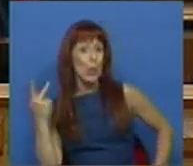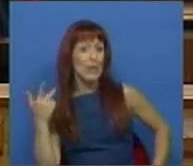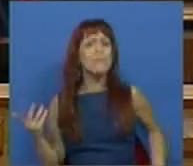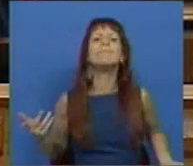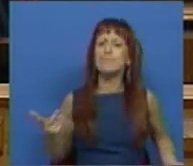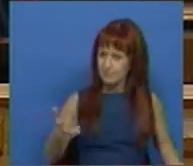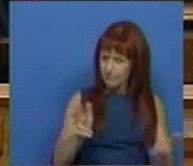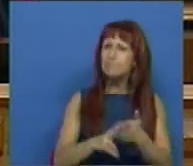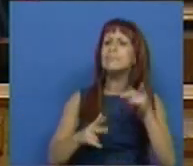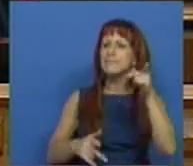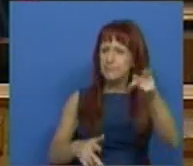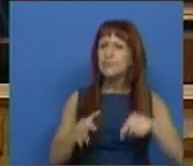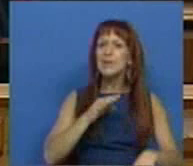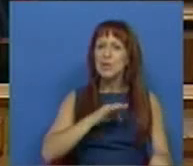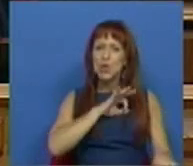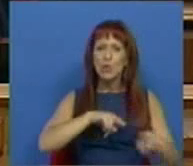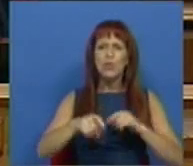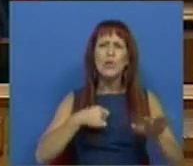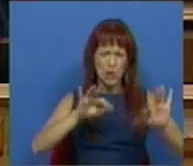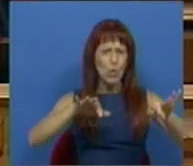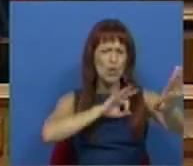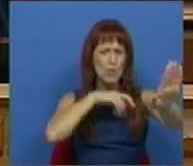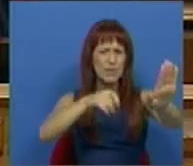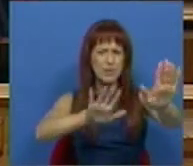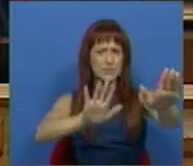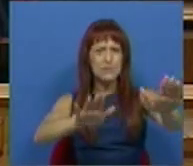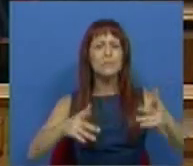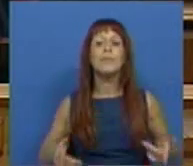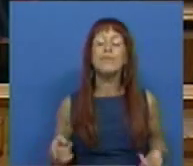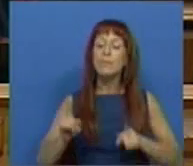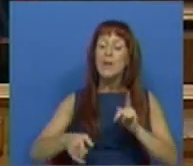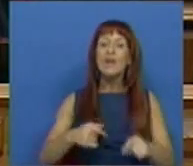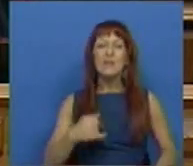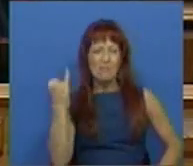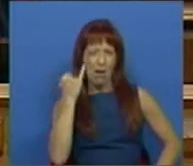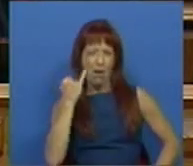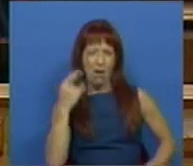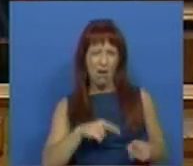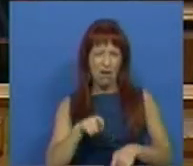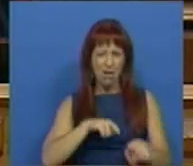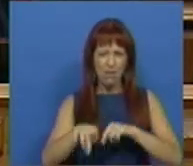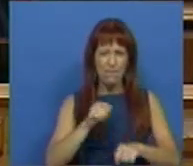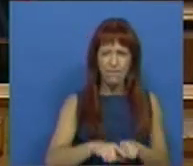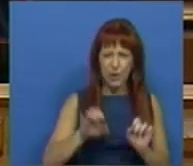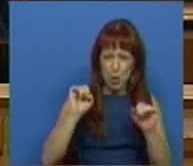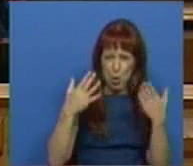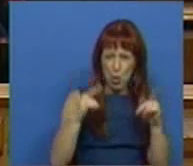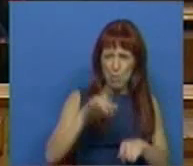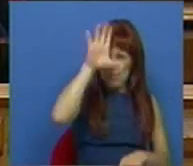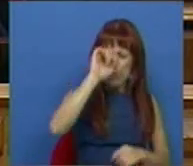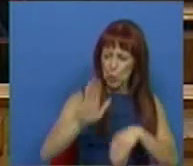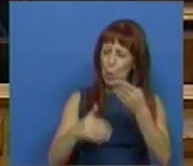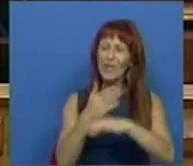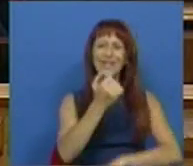A verdade, a verdade, Sr. Deputado, e estou mesmo a concluir, Sr. Presidente, é que hipocrisia política é um Primeiro-Ministro que